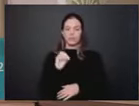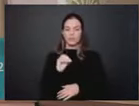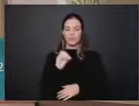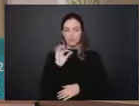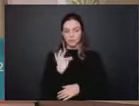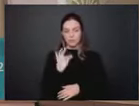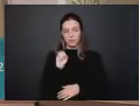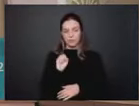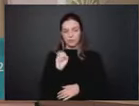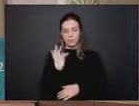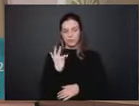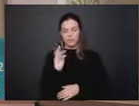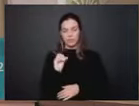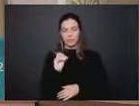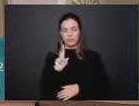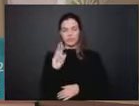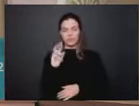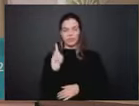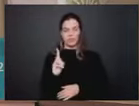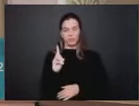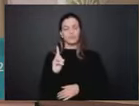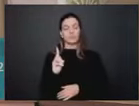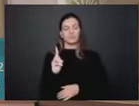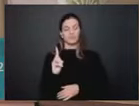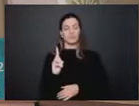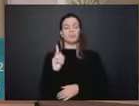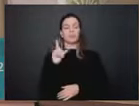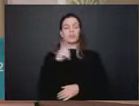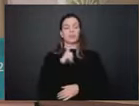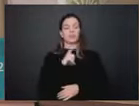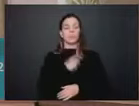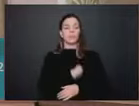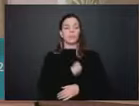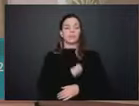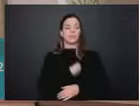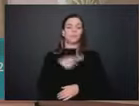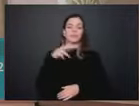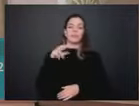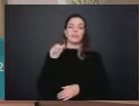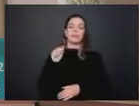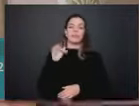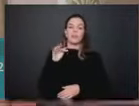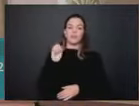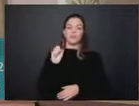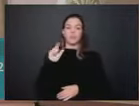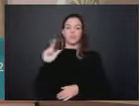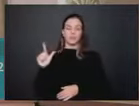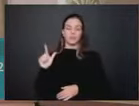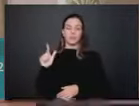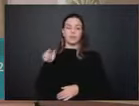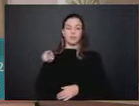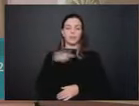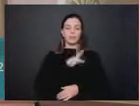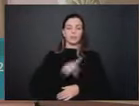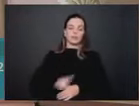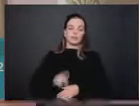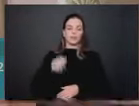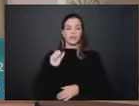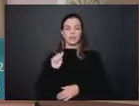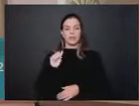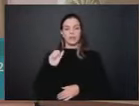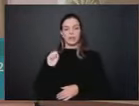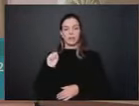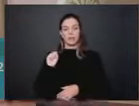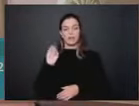Nós temos aqui a presença do Rafael Félix Cohen, presidente da Abras, Associação Brasileira de